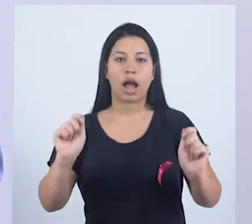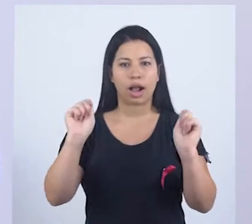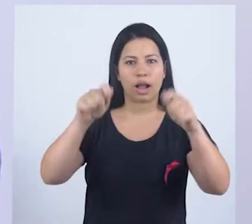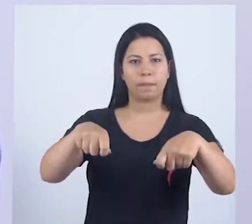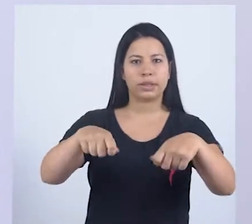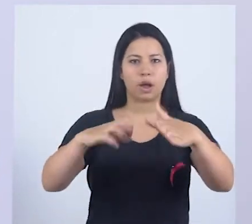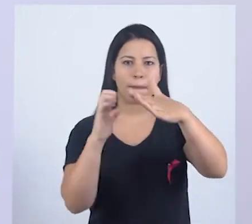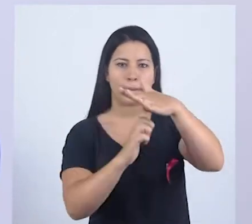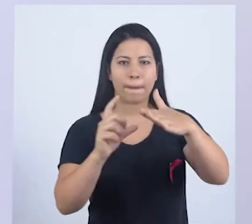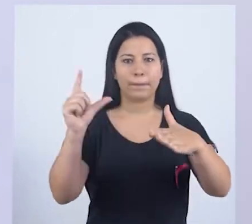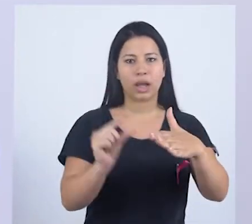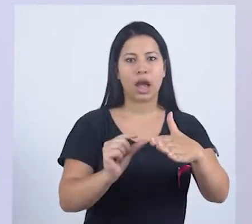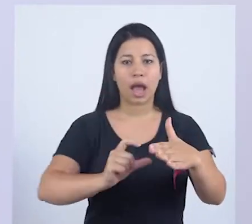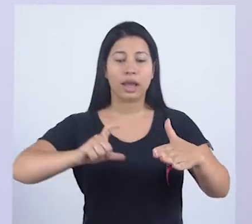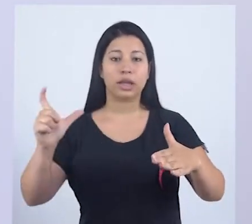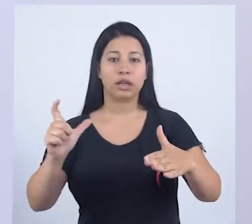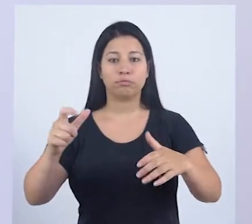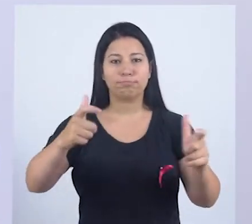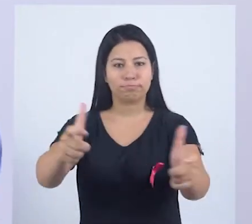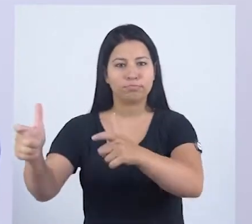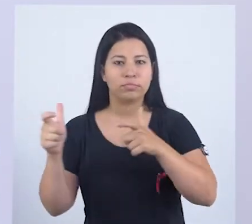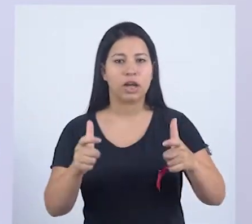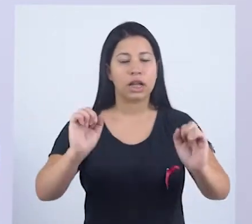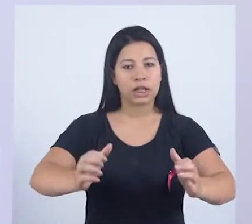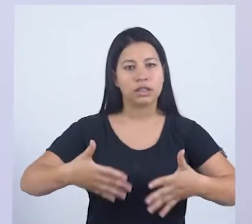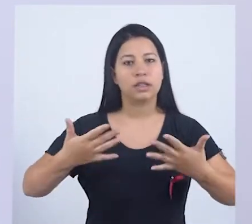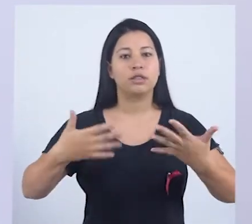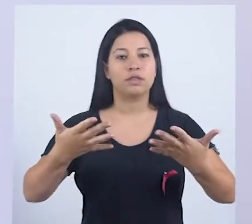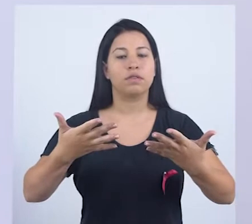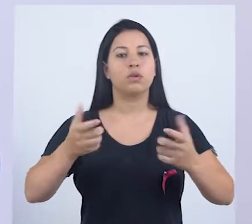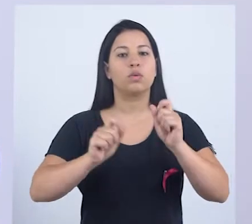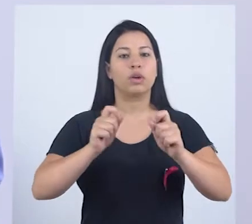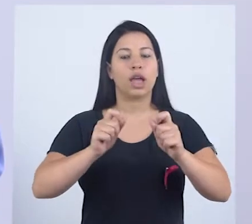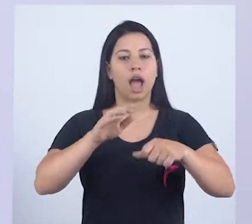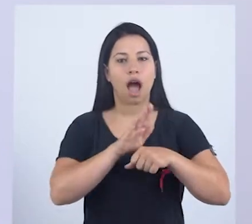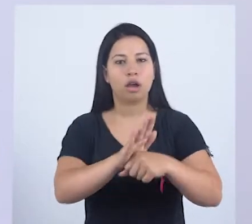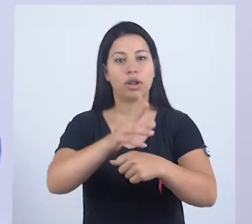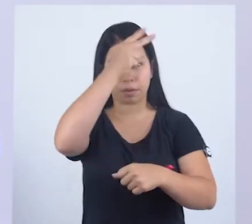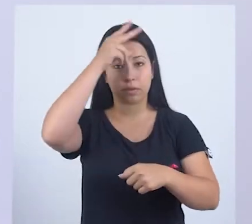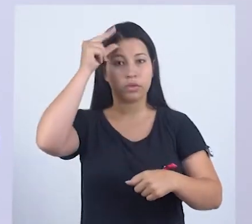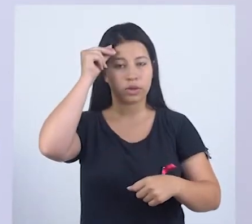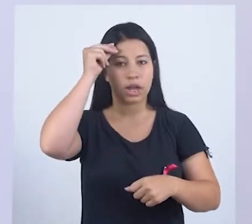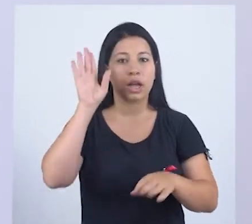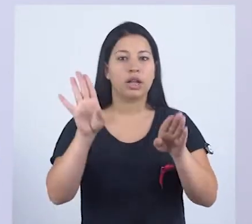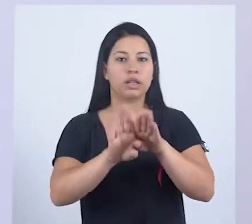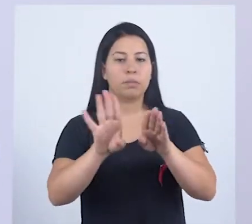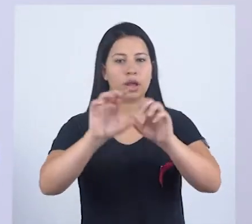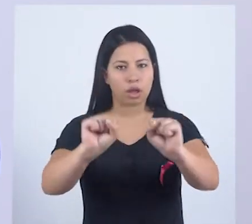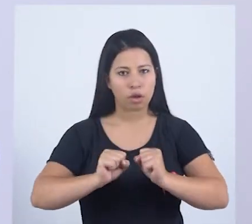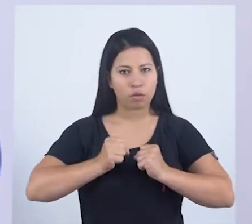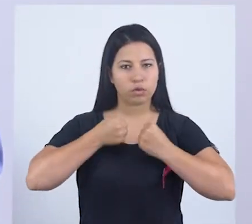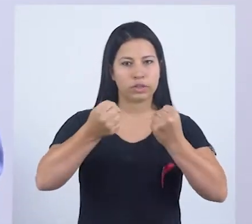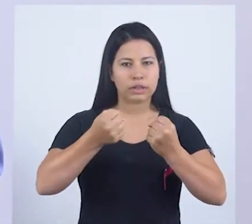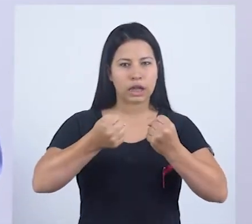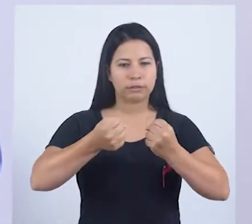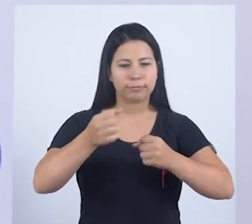capacitação dos micro e pequenas empresas locais, incentivando a serem fornecedores da Prefeitura. Vamos reforçar as